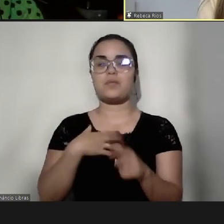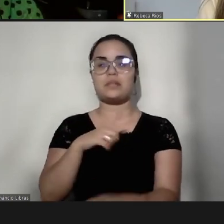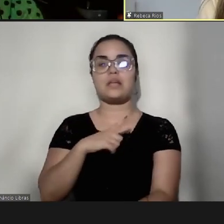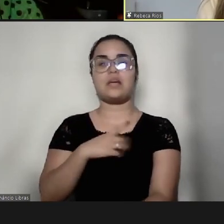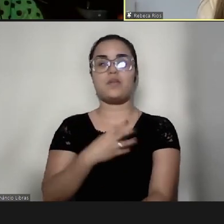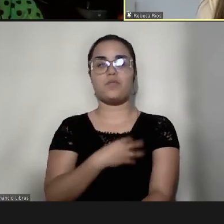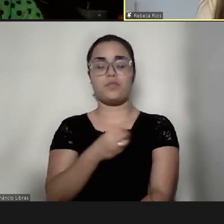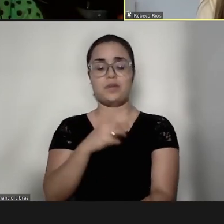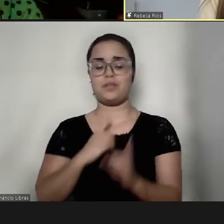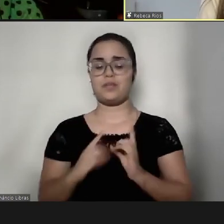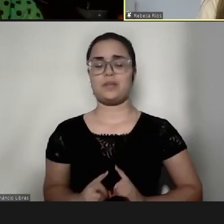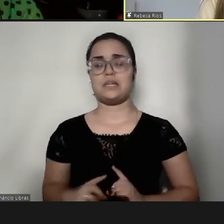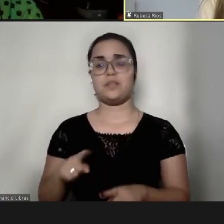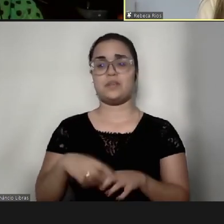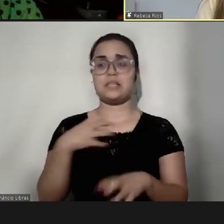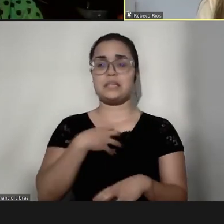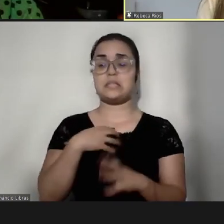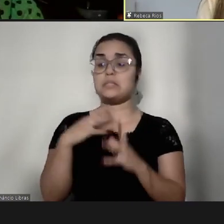se sente totalmente